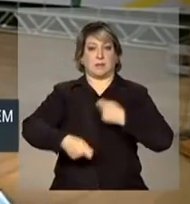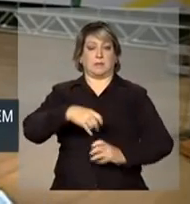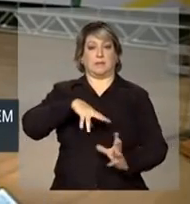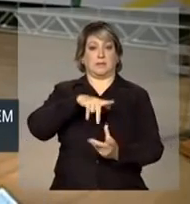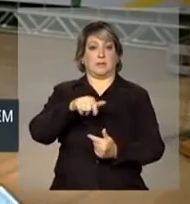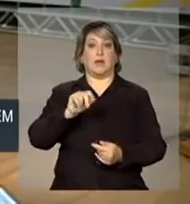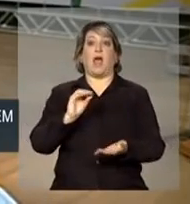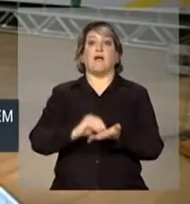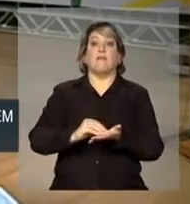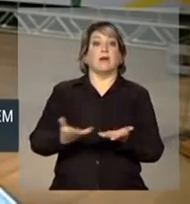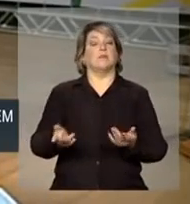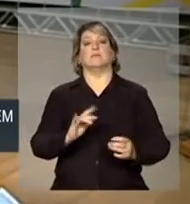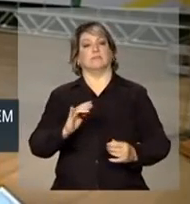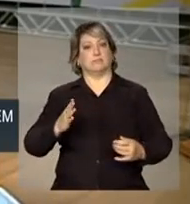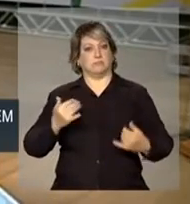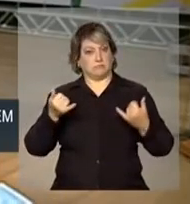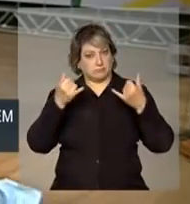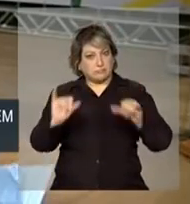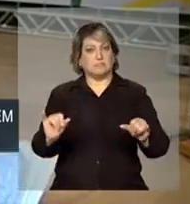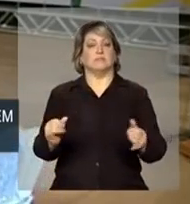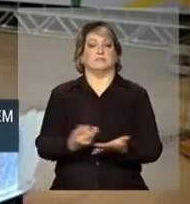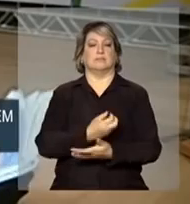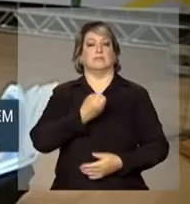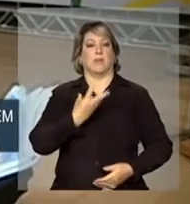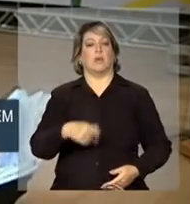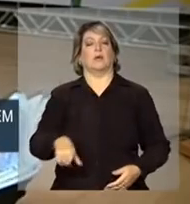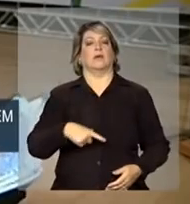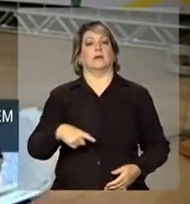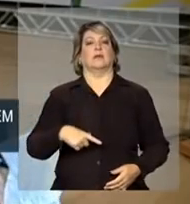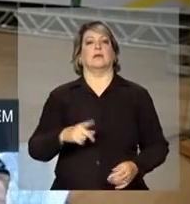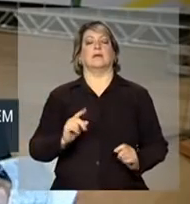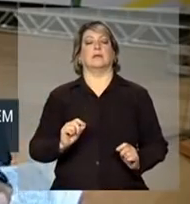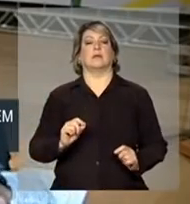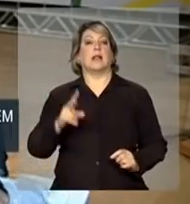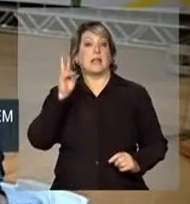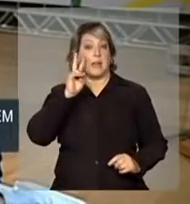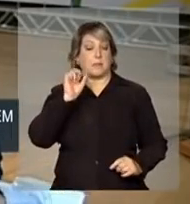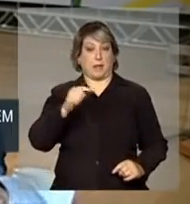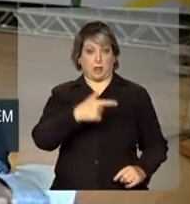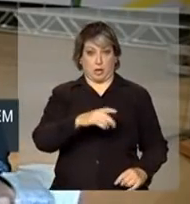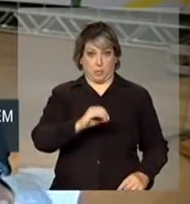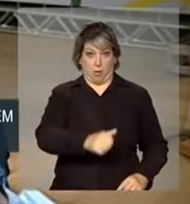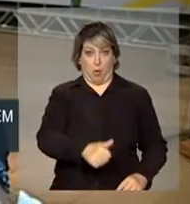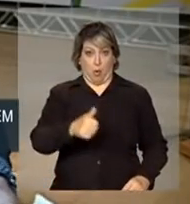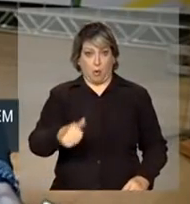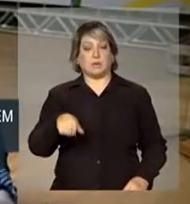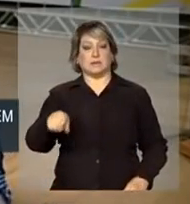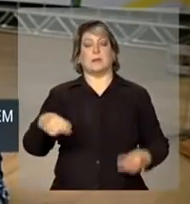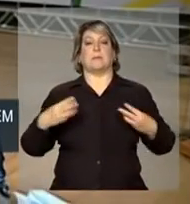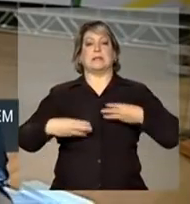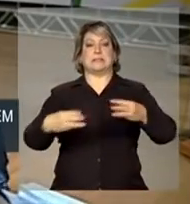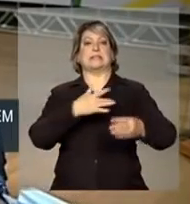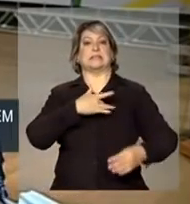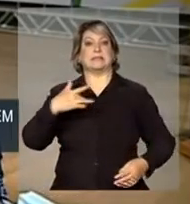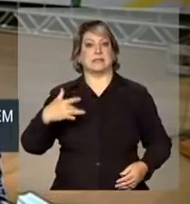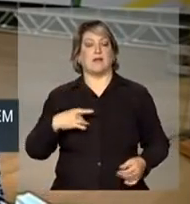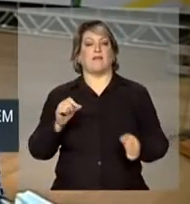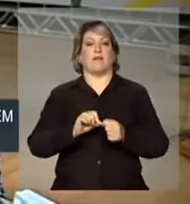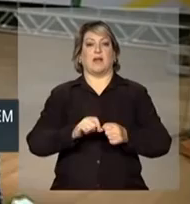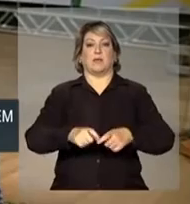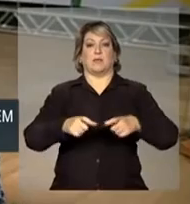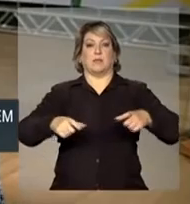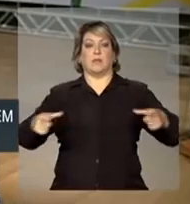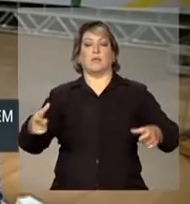desabastecimento de insulina neste mercado. Relembrando que em 2011, o Ministério da Saúde ampliou o